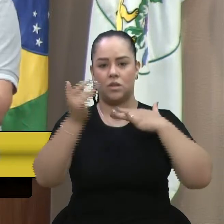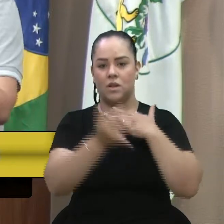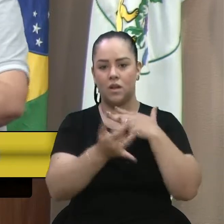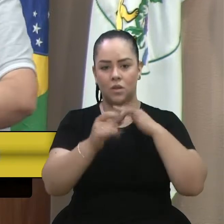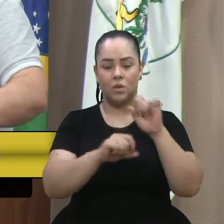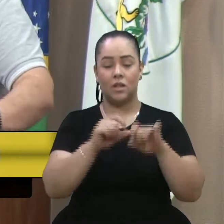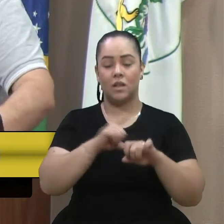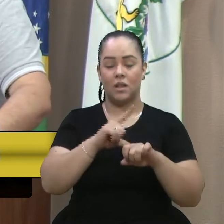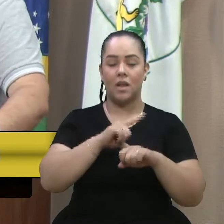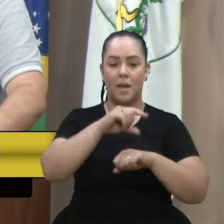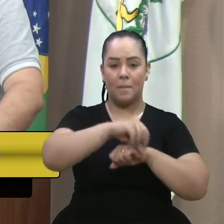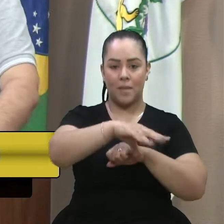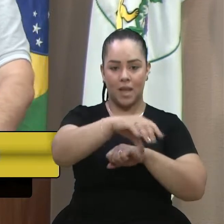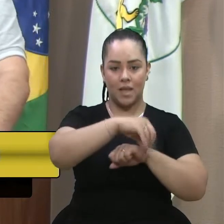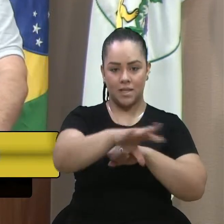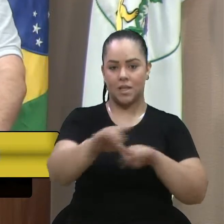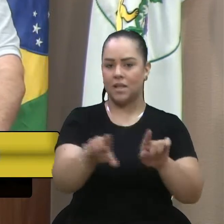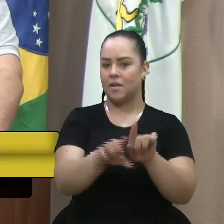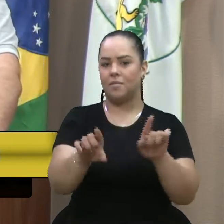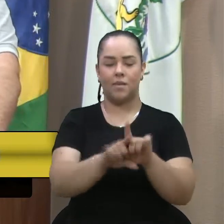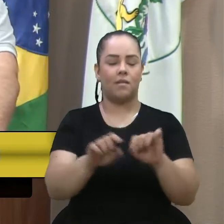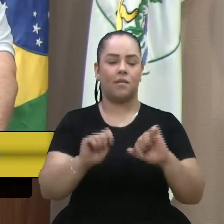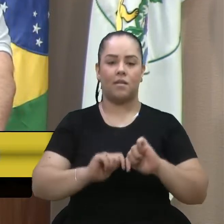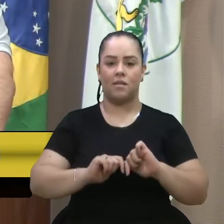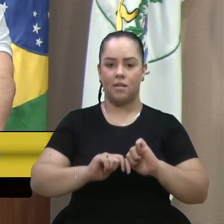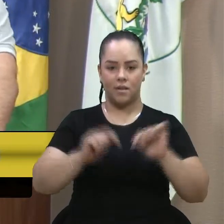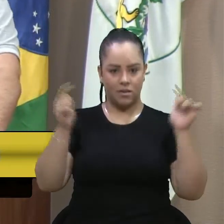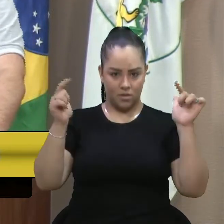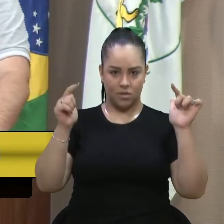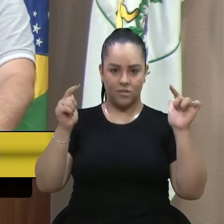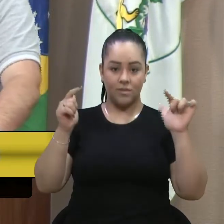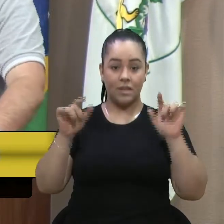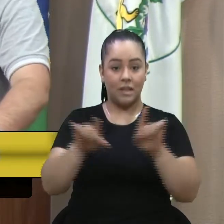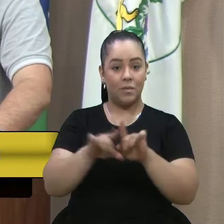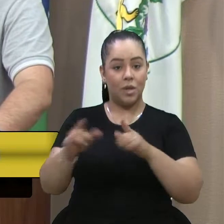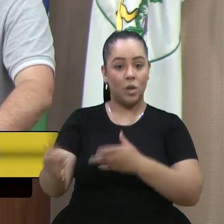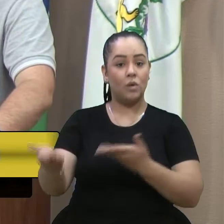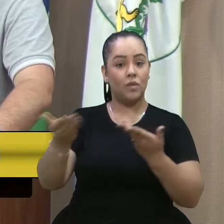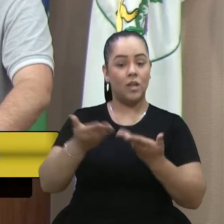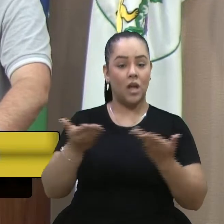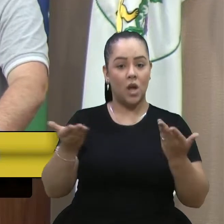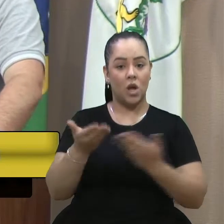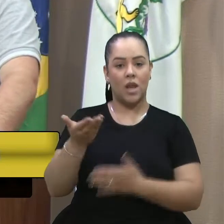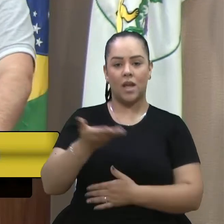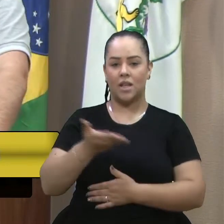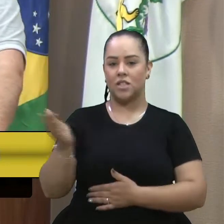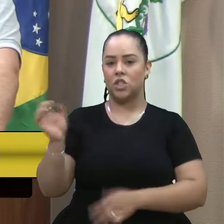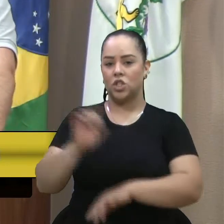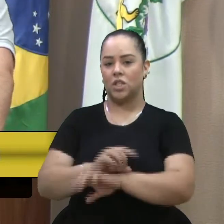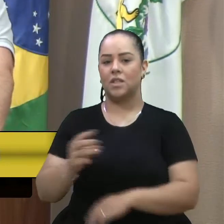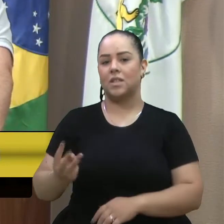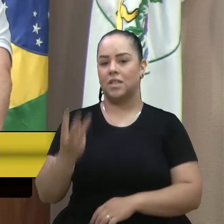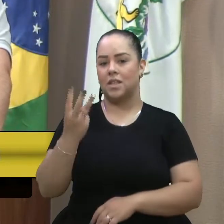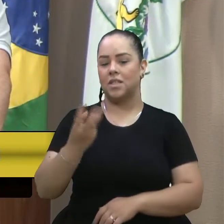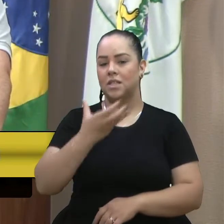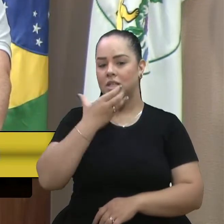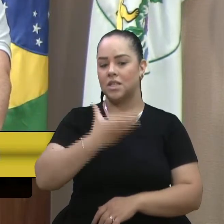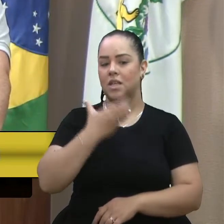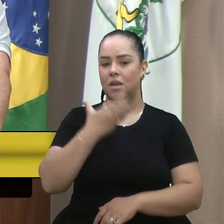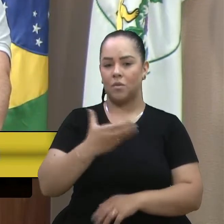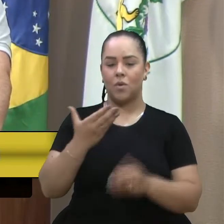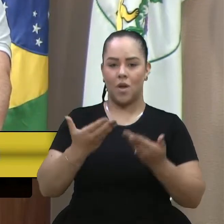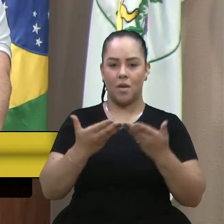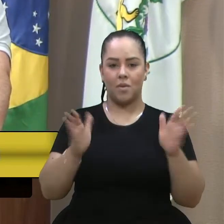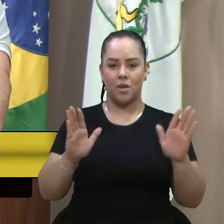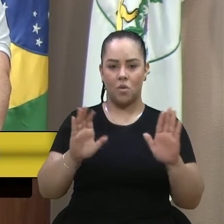imprensa é muito grande. Então, têm um, inclusive eles foram convidados agora, se eu não me engano, dia 13 de dezembro, para inaugurar